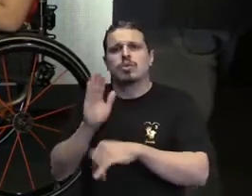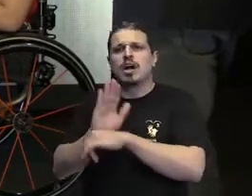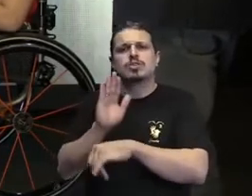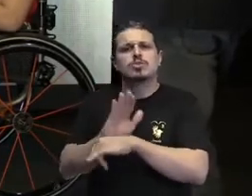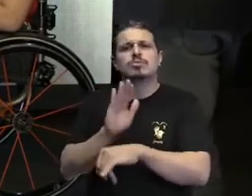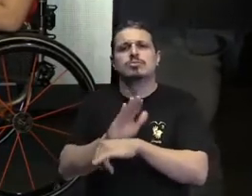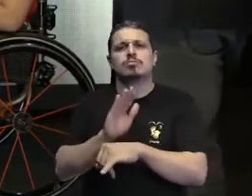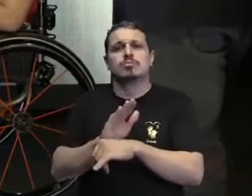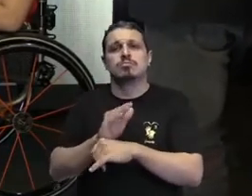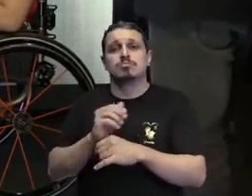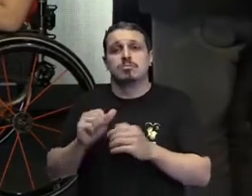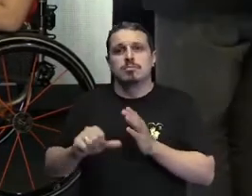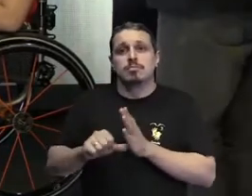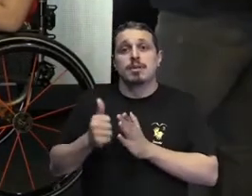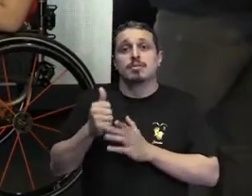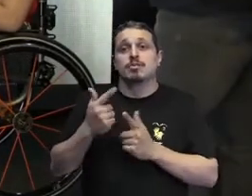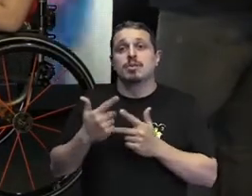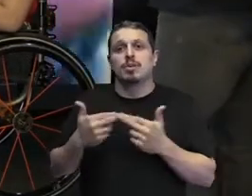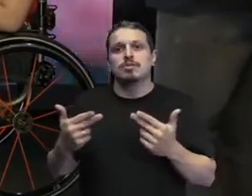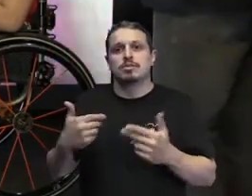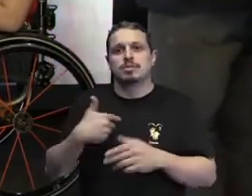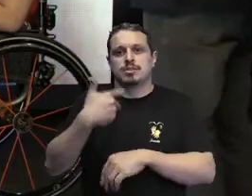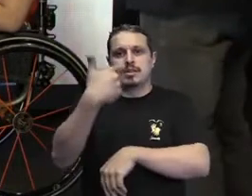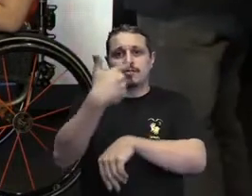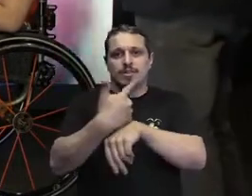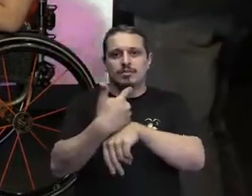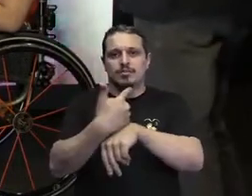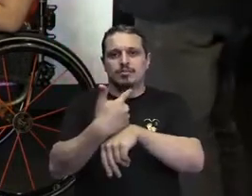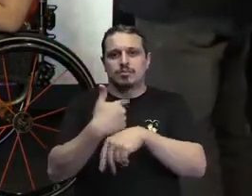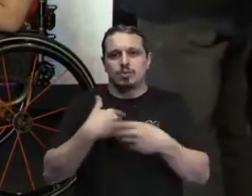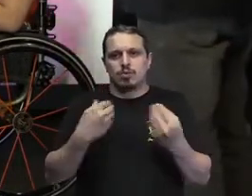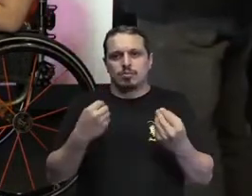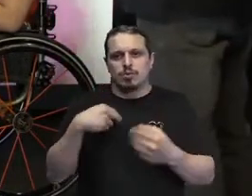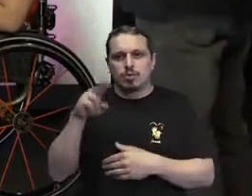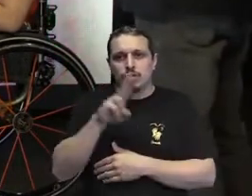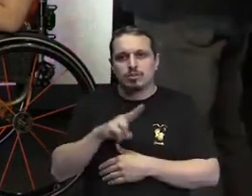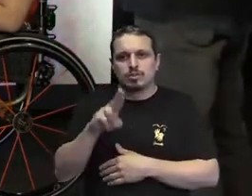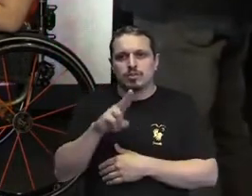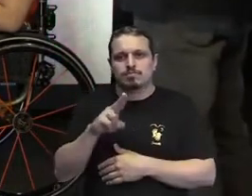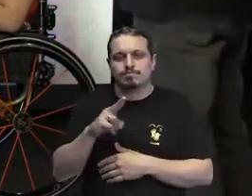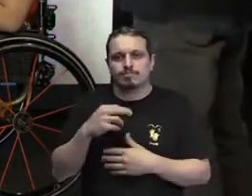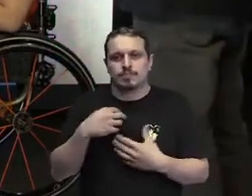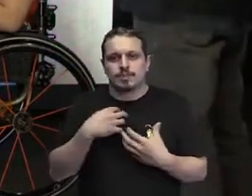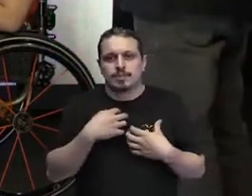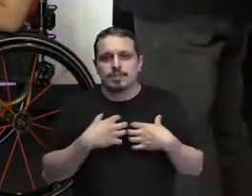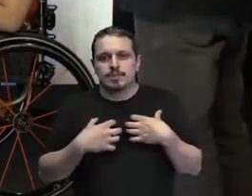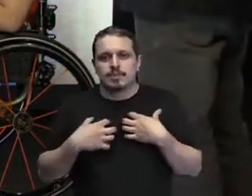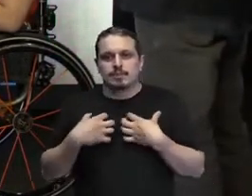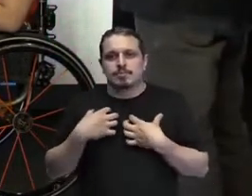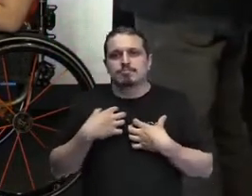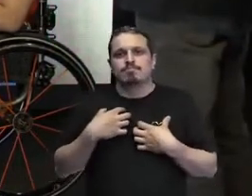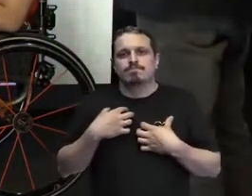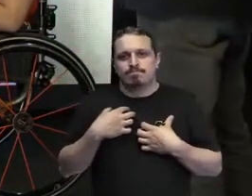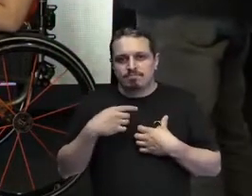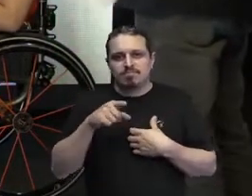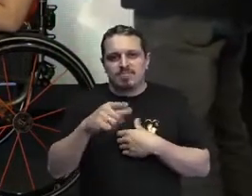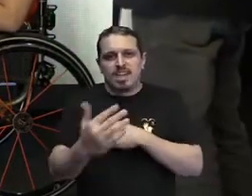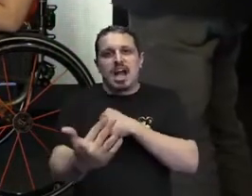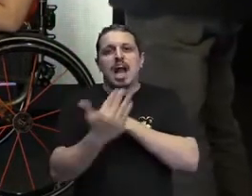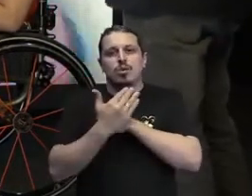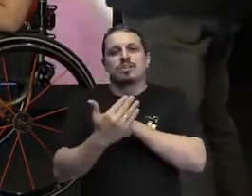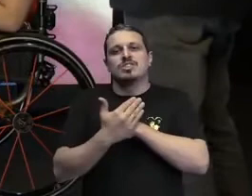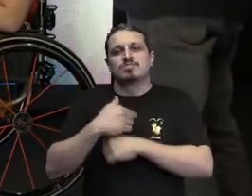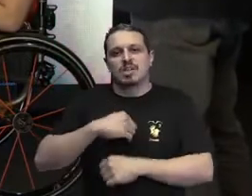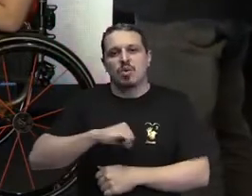vez que eu me gravei, e mostrando como eu uso os braços e não sei o quê. E isso foi, sim, ajudando na minha própria autoestima, na minha própria